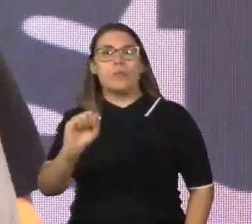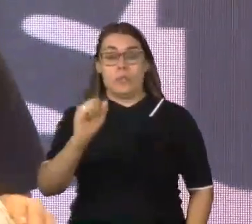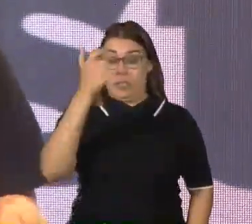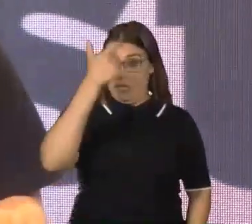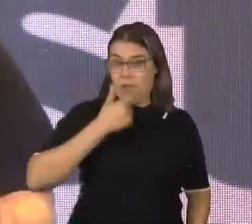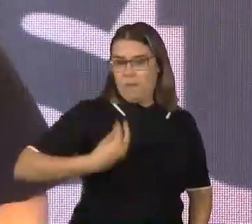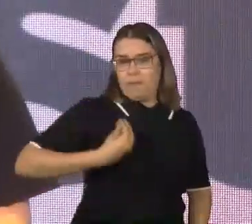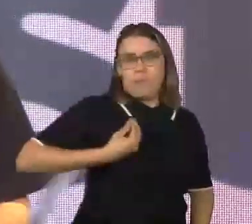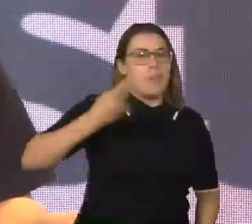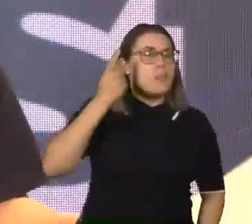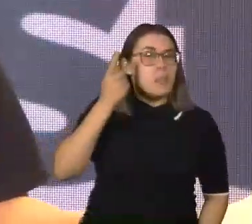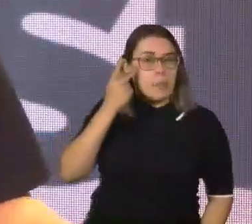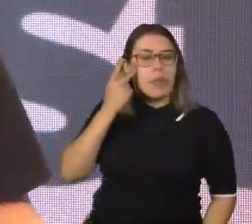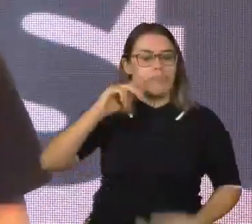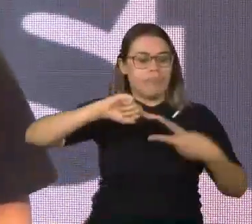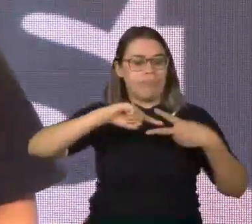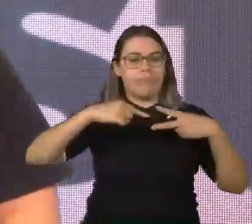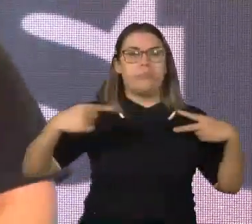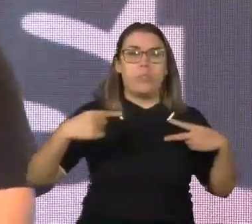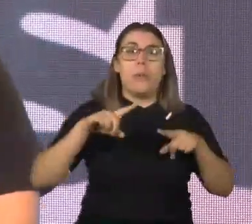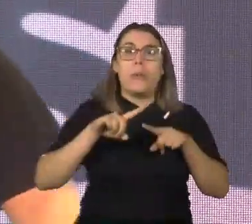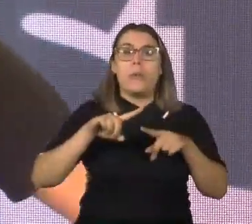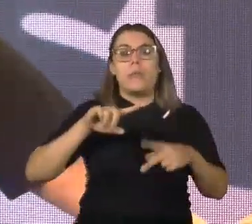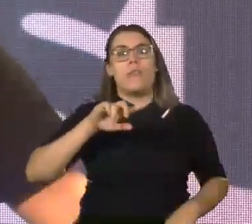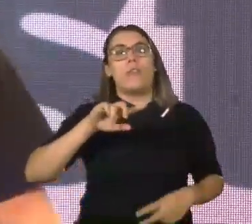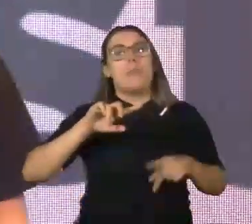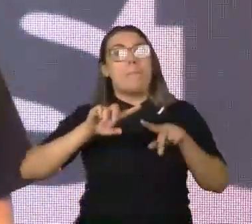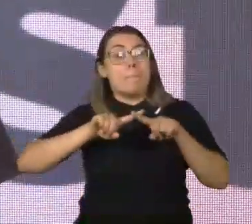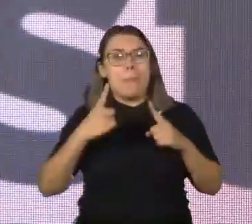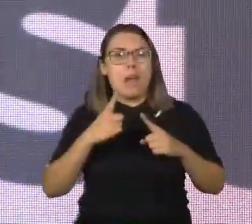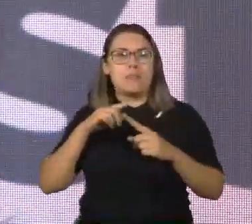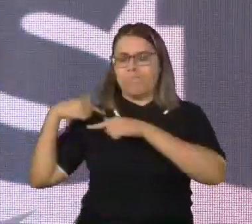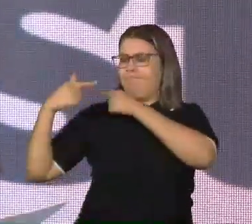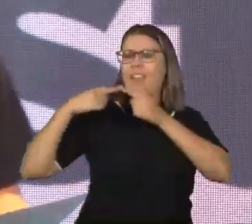mas eu quero contar para vocês que a genética não é destino.